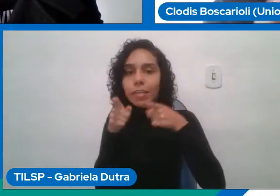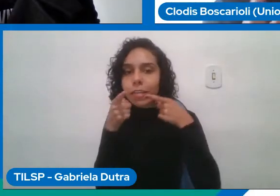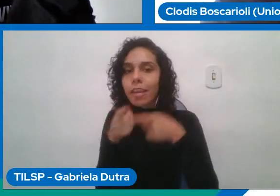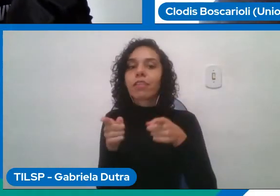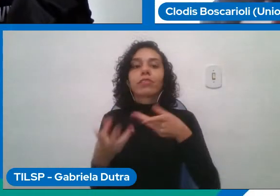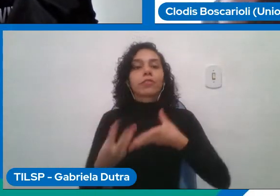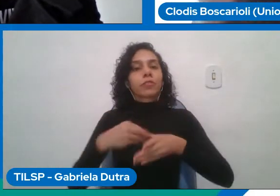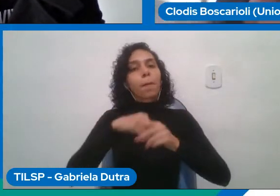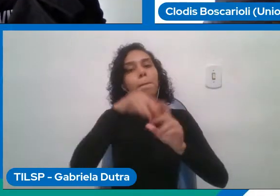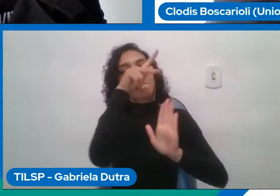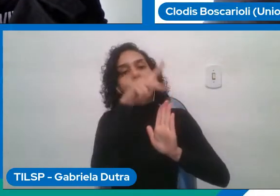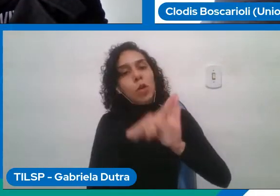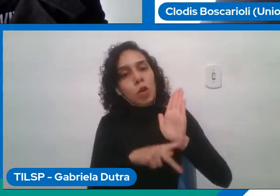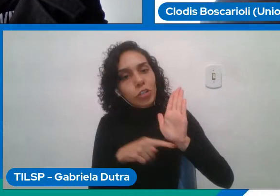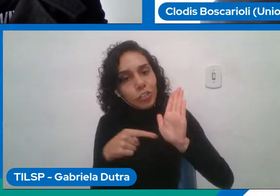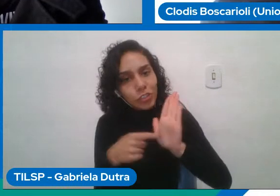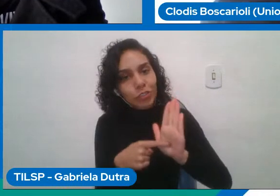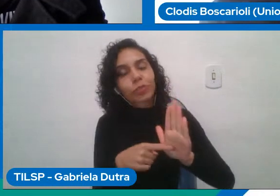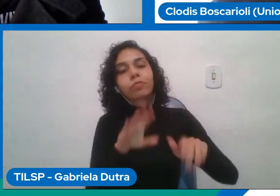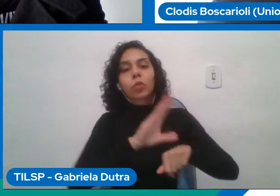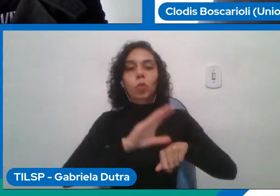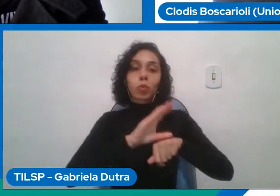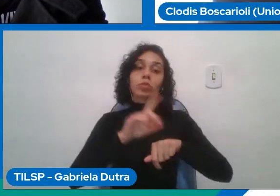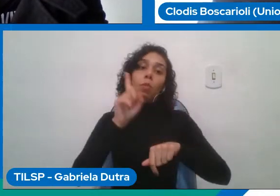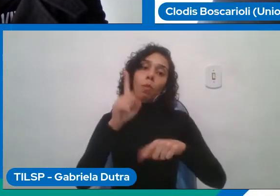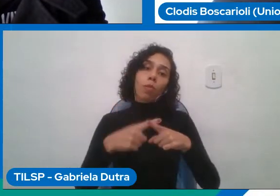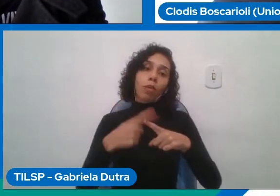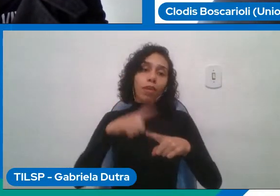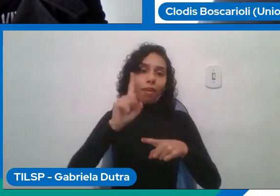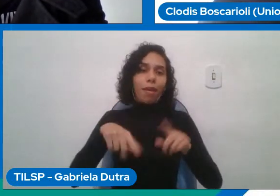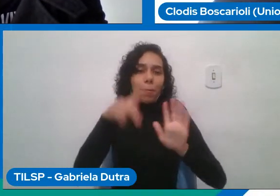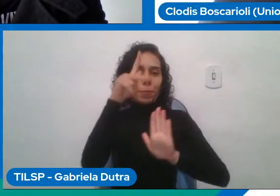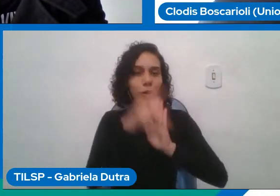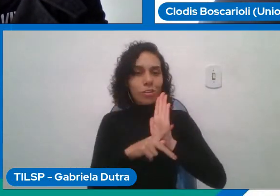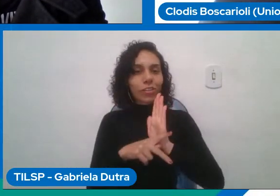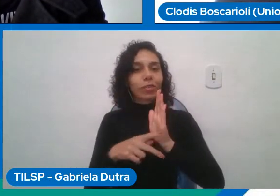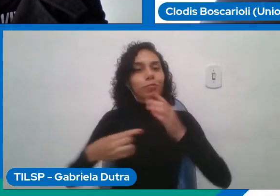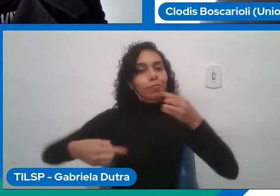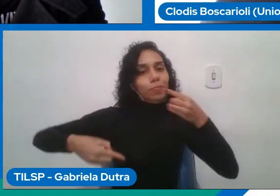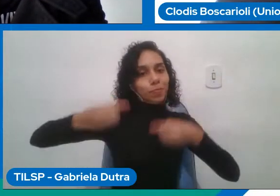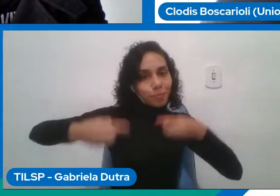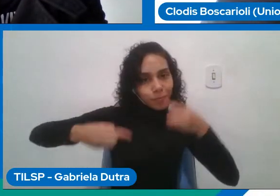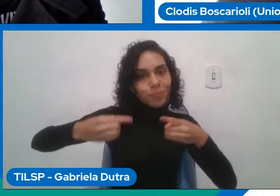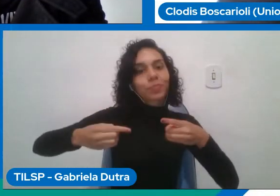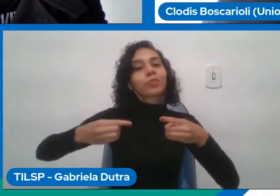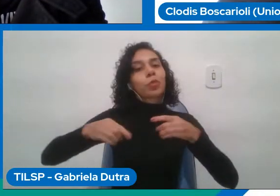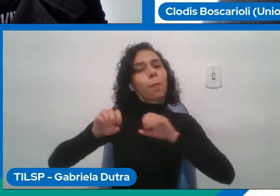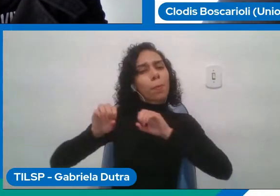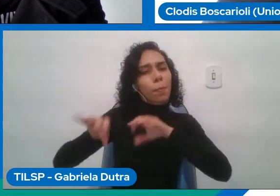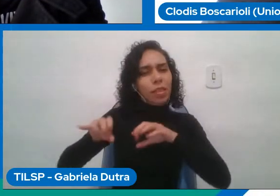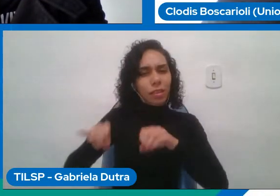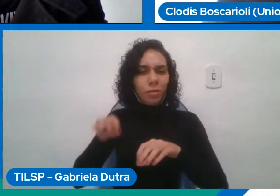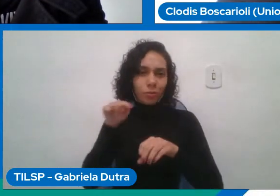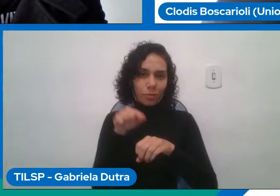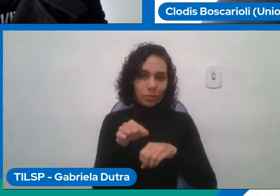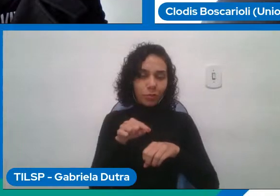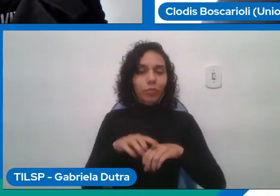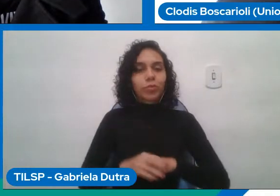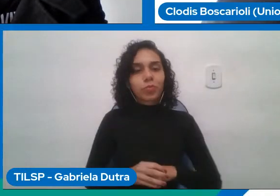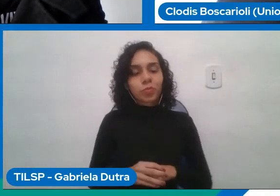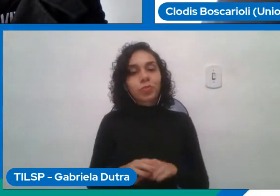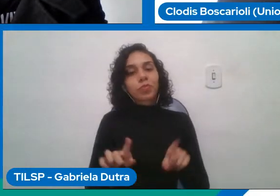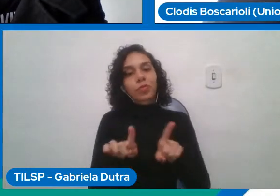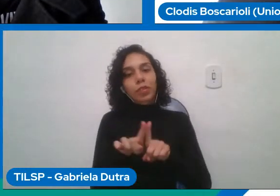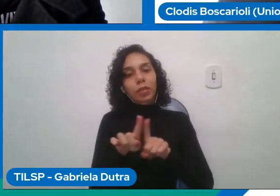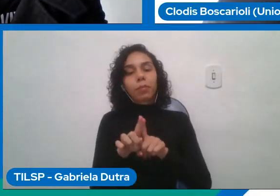político pedagógico obviamente e nessa questão de olhar as implicações da